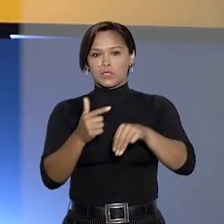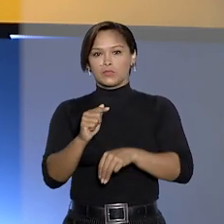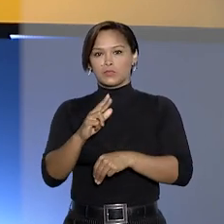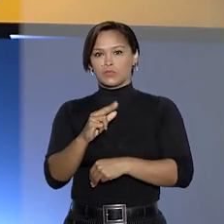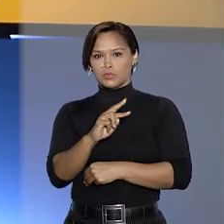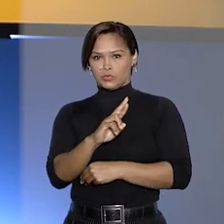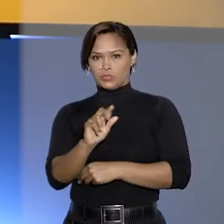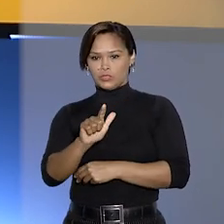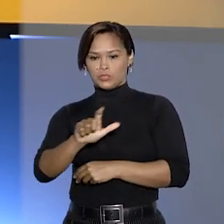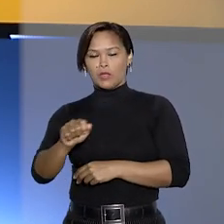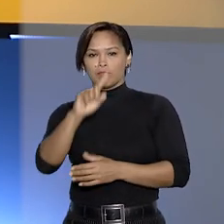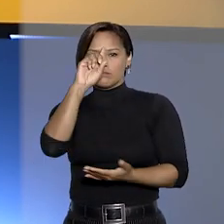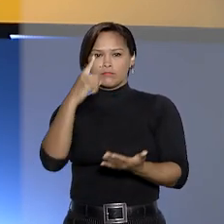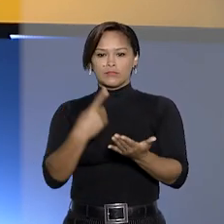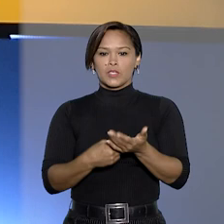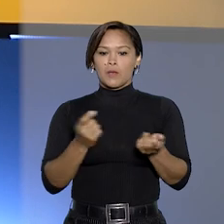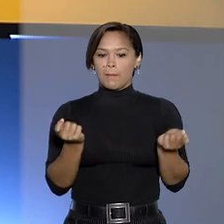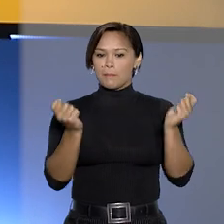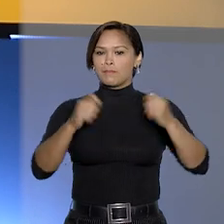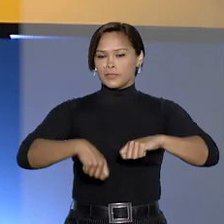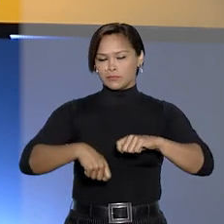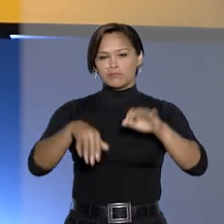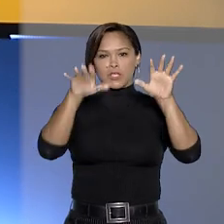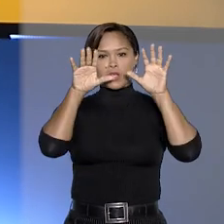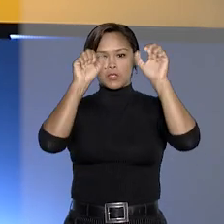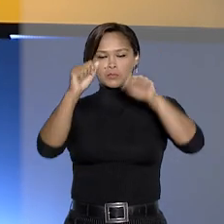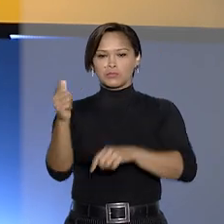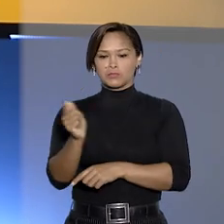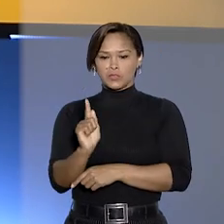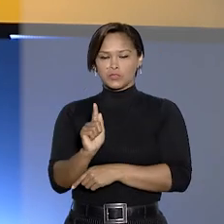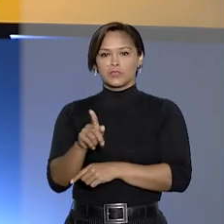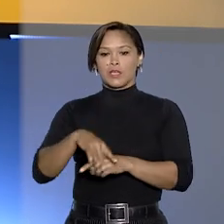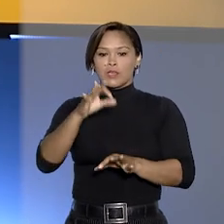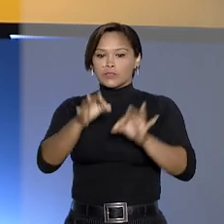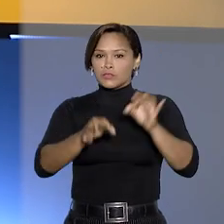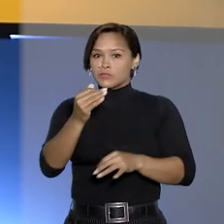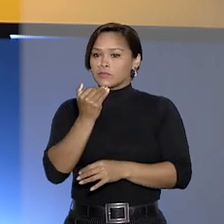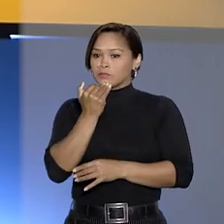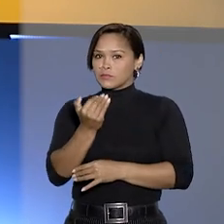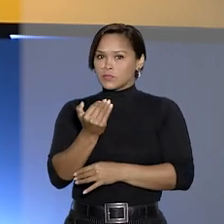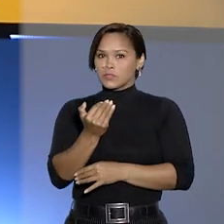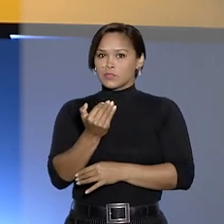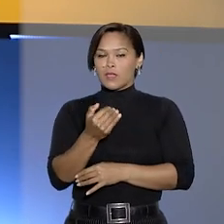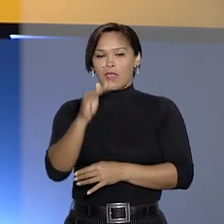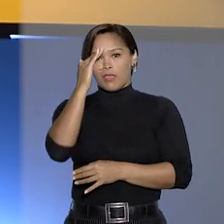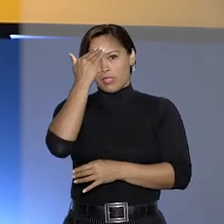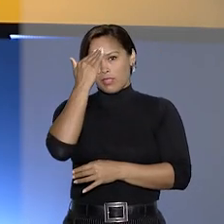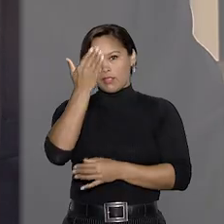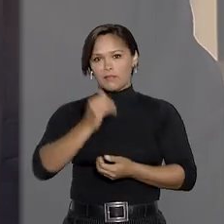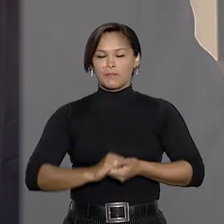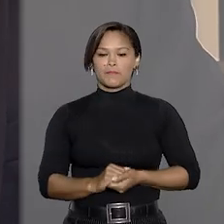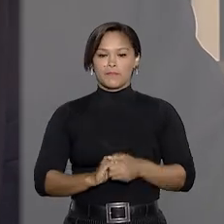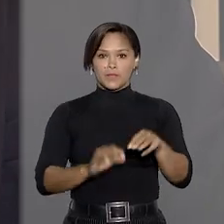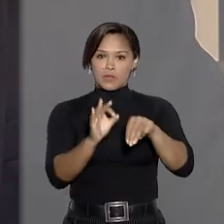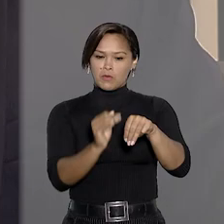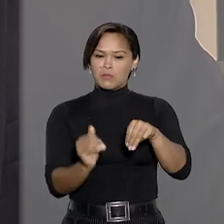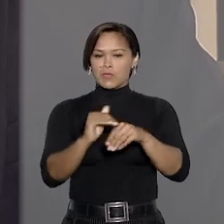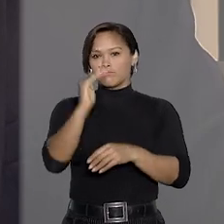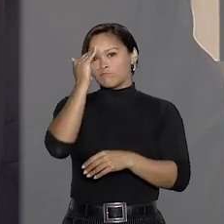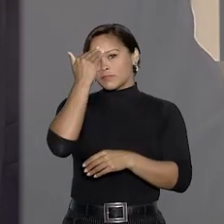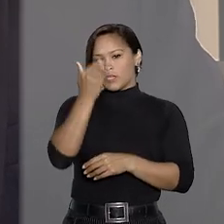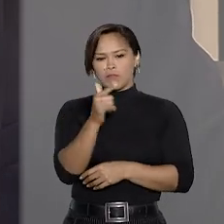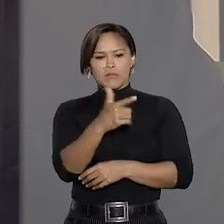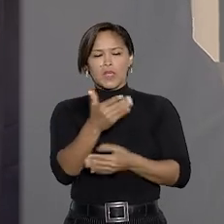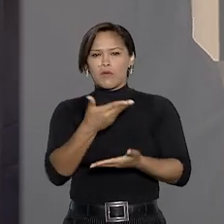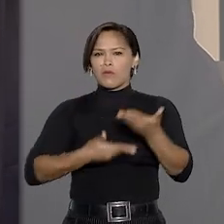Gurgel de Faria decidiu que cabe ao Tribunal de Justiça de Goiás julgar o pedido. Entenda. O ministro entendeu